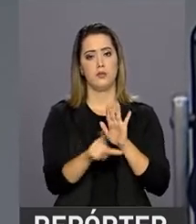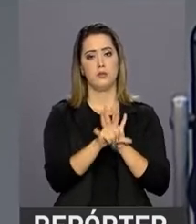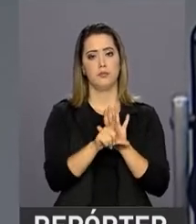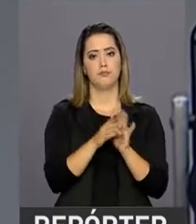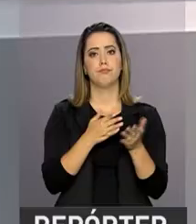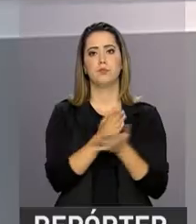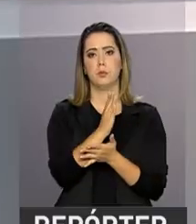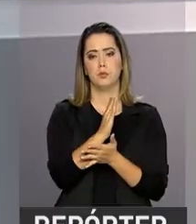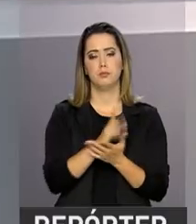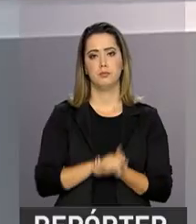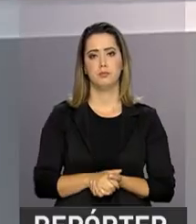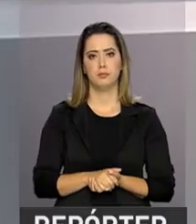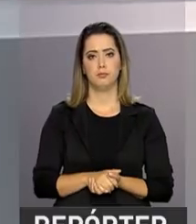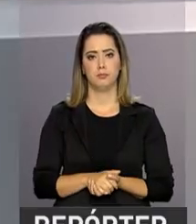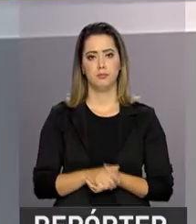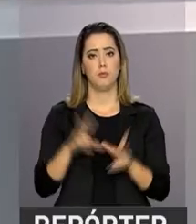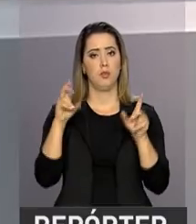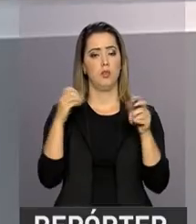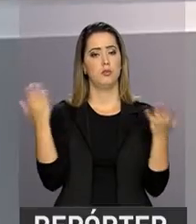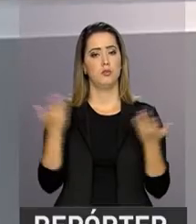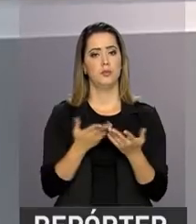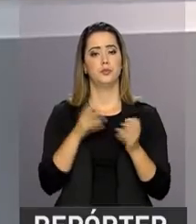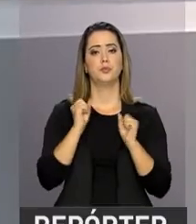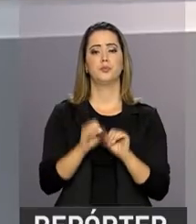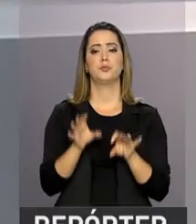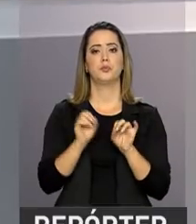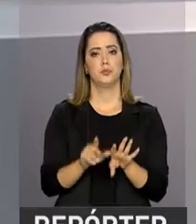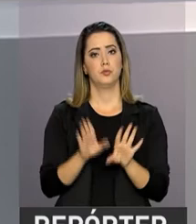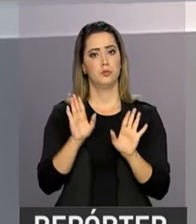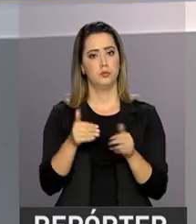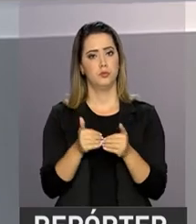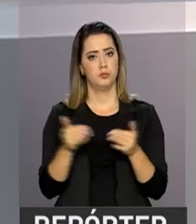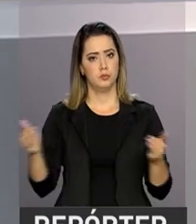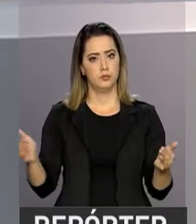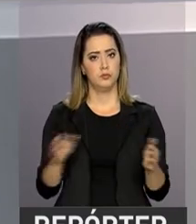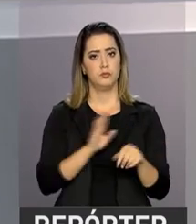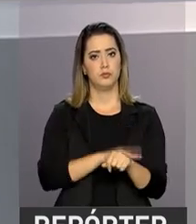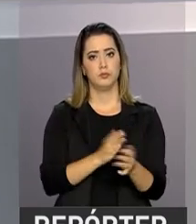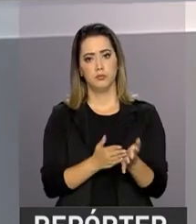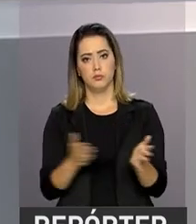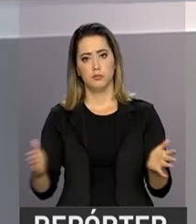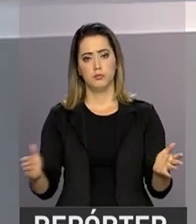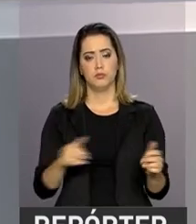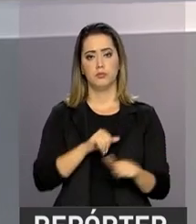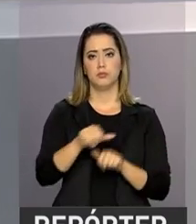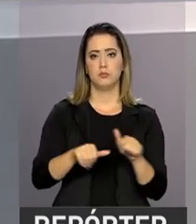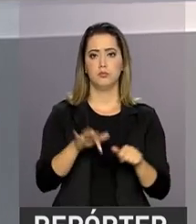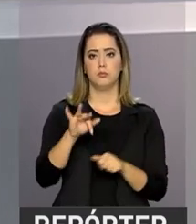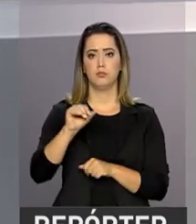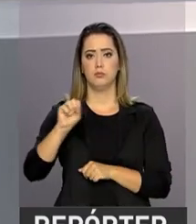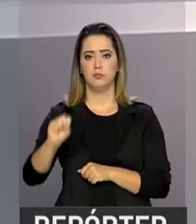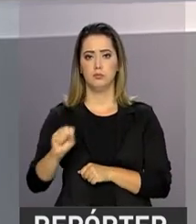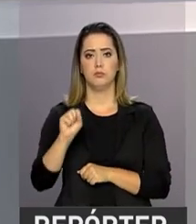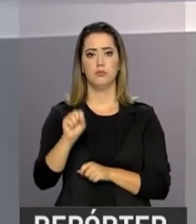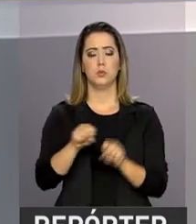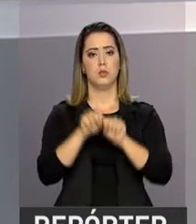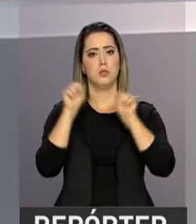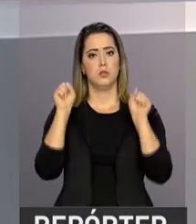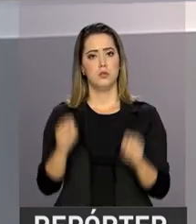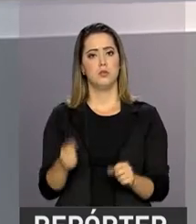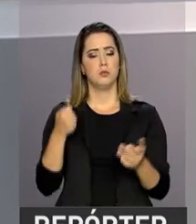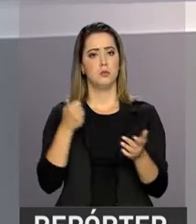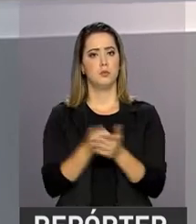O assunto agora é educação. Está aberto o prazo para a renovação do FIES, o sistema de